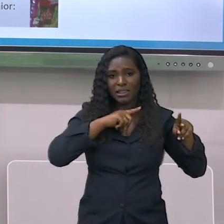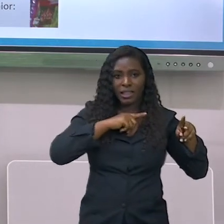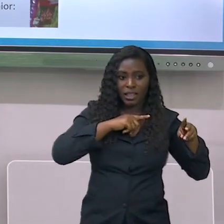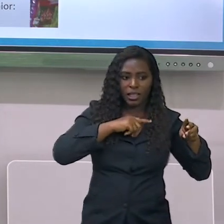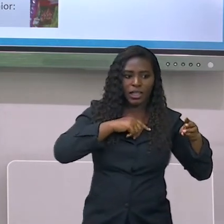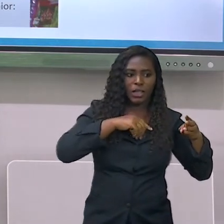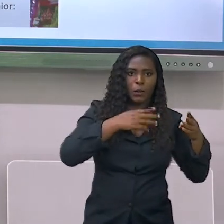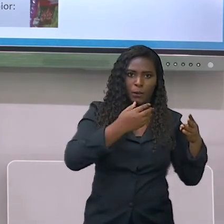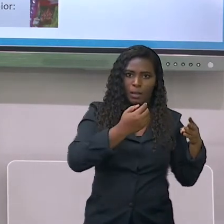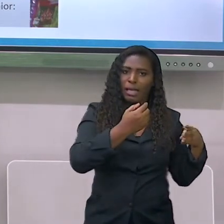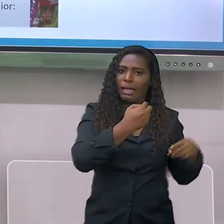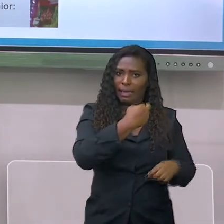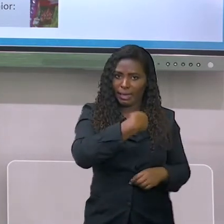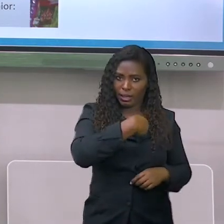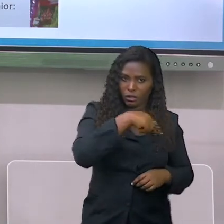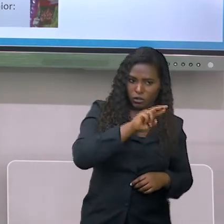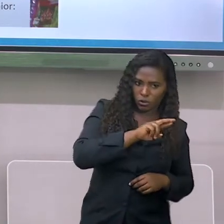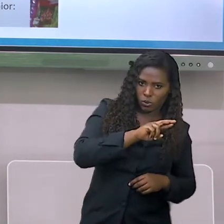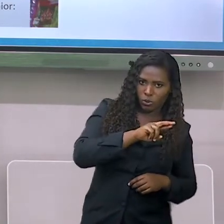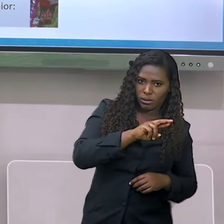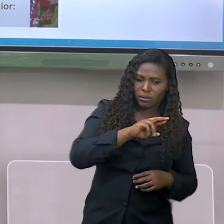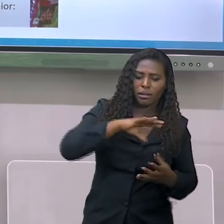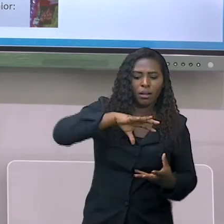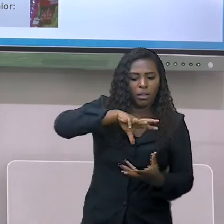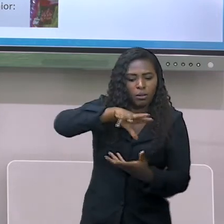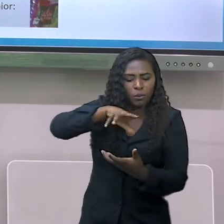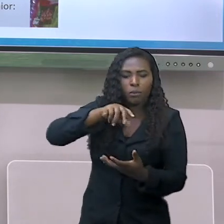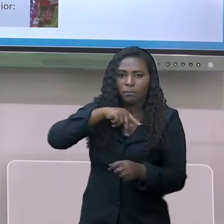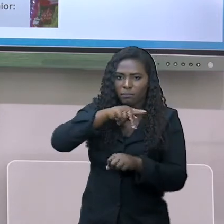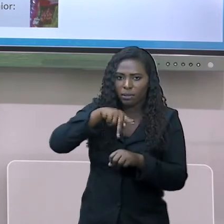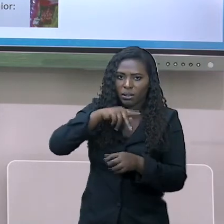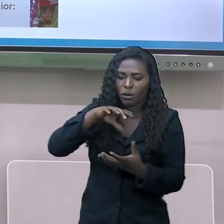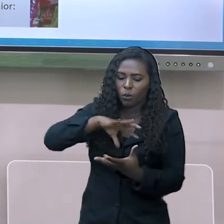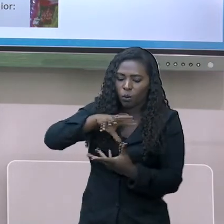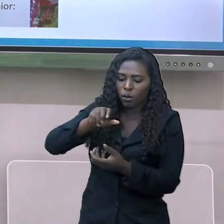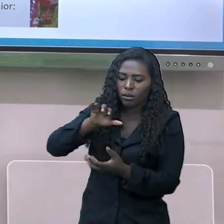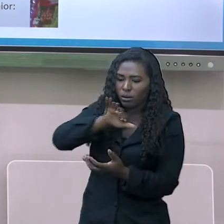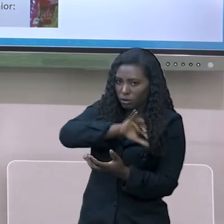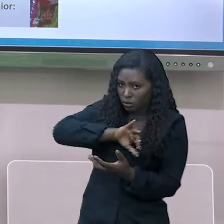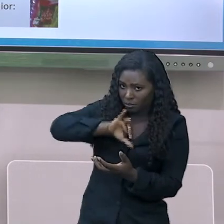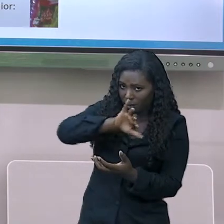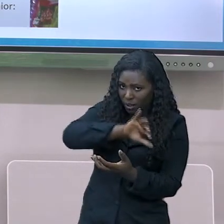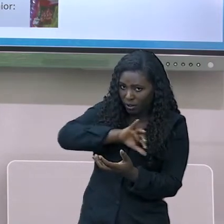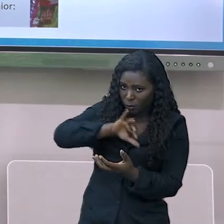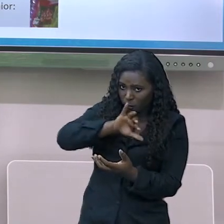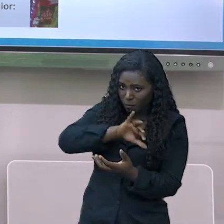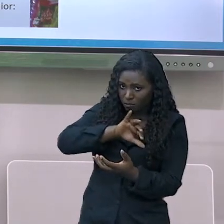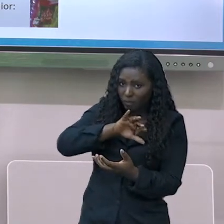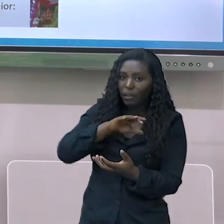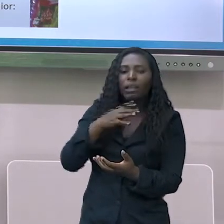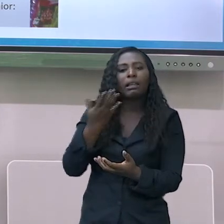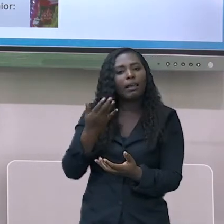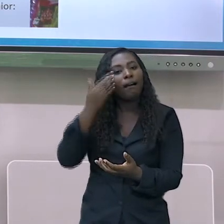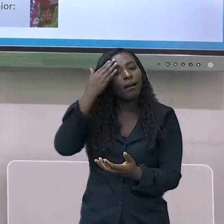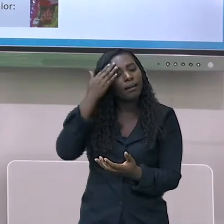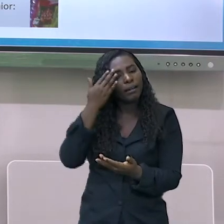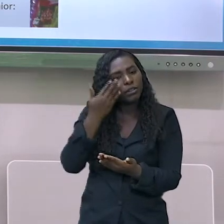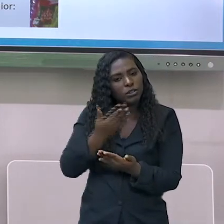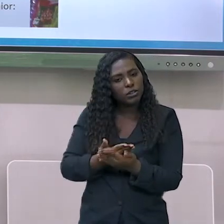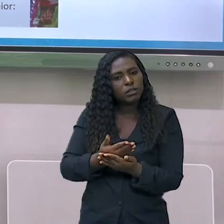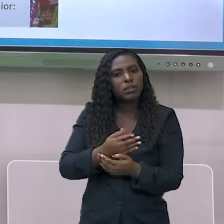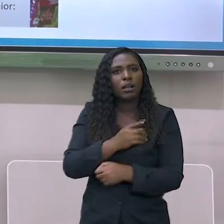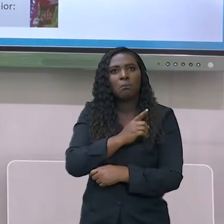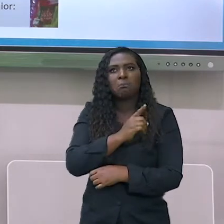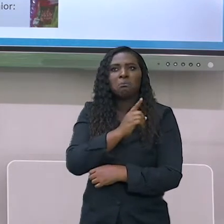berço, né? No Oriente Médio, o berço das três maiores religiões monoteístas, que segue a um único Deus,